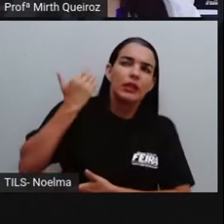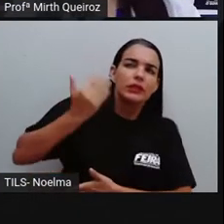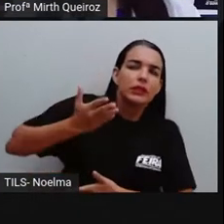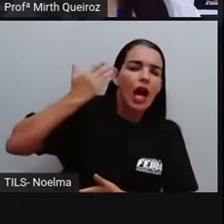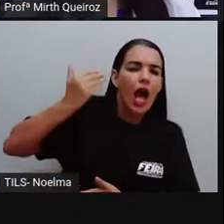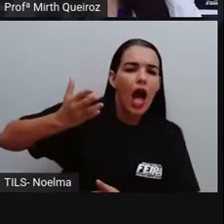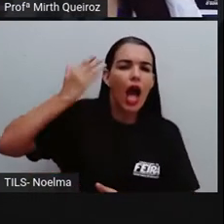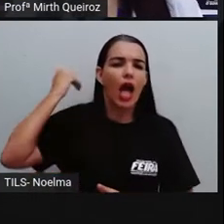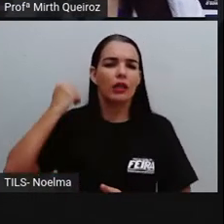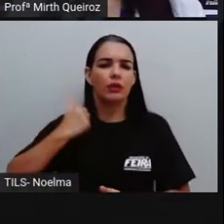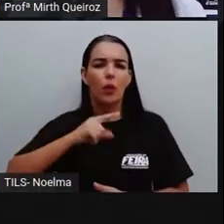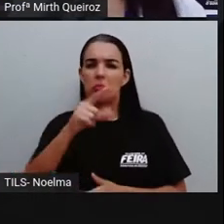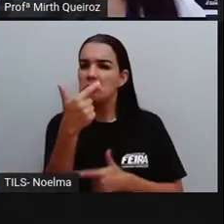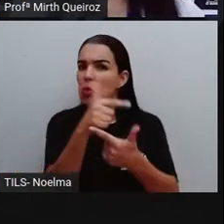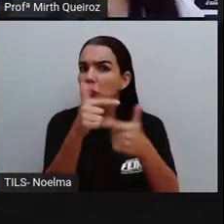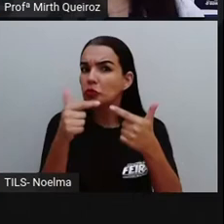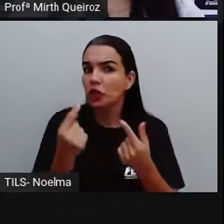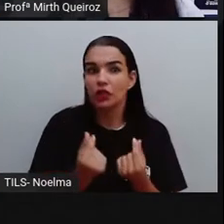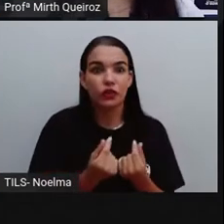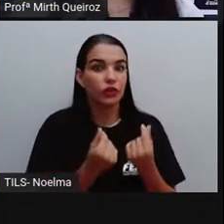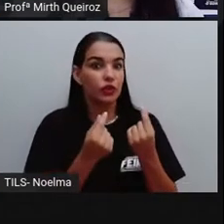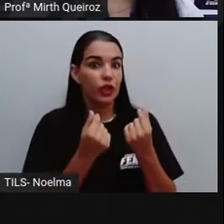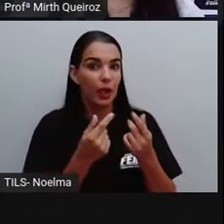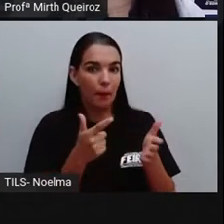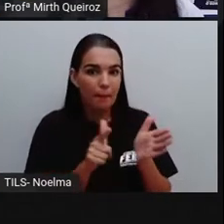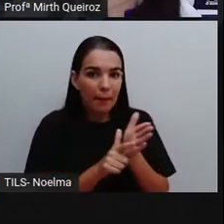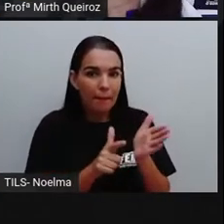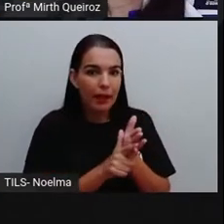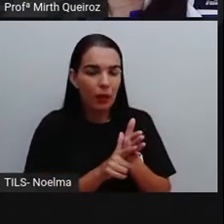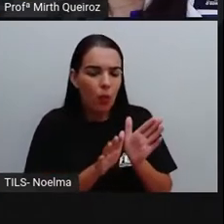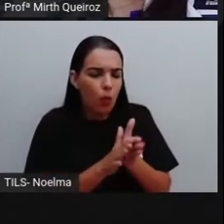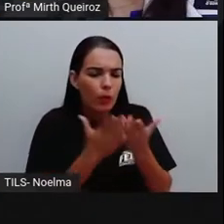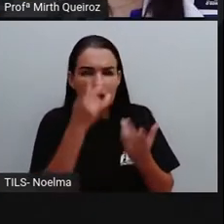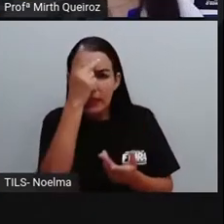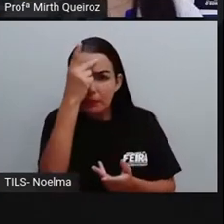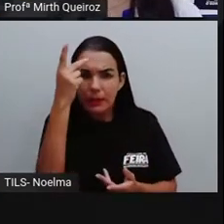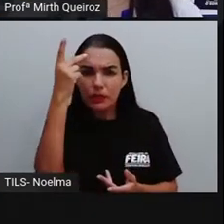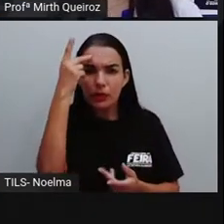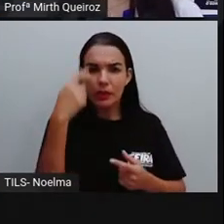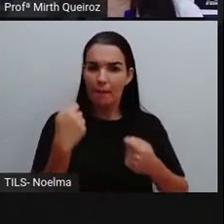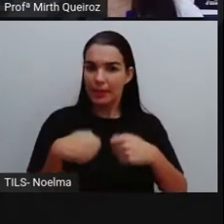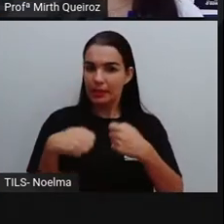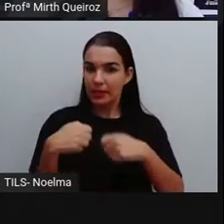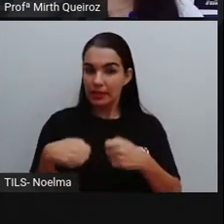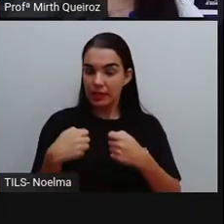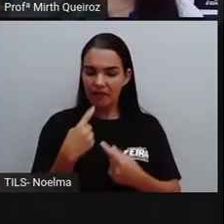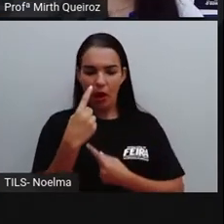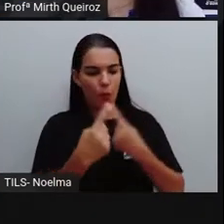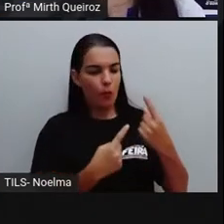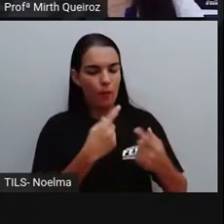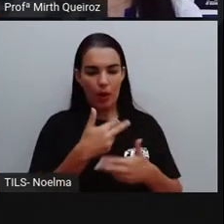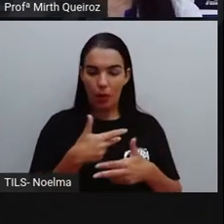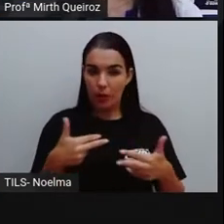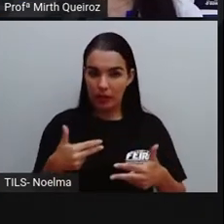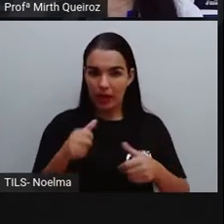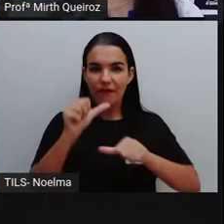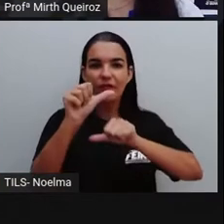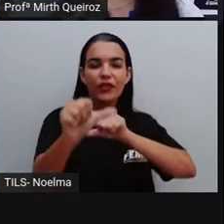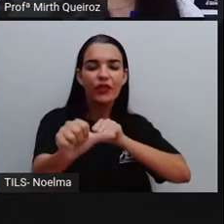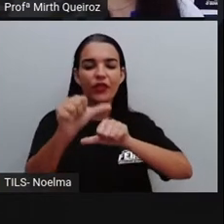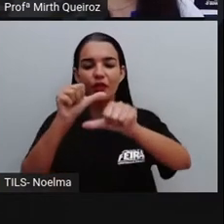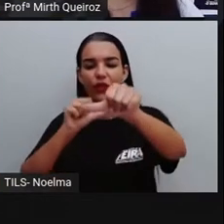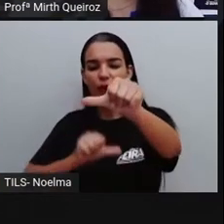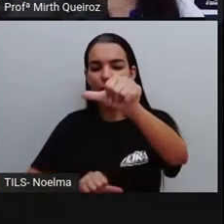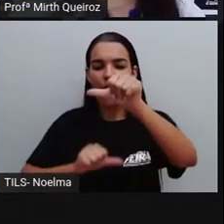Antigamente, não existia dinheiro. Quando as pessoas precisavam de alguma coisa, trocavam